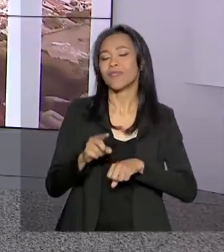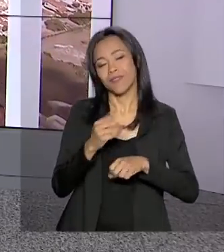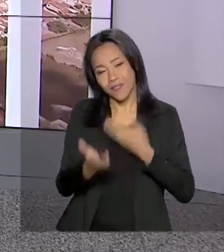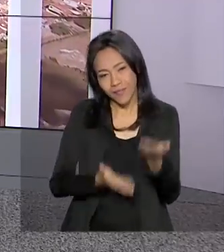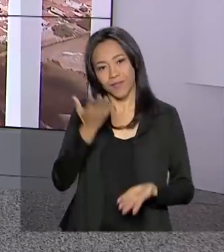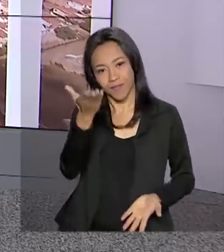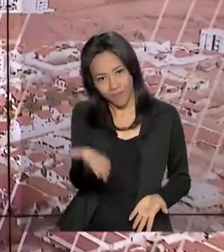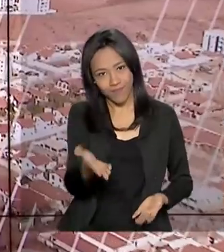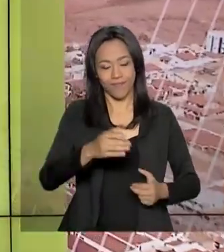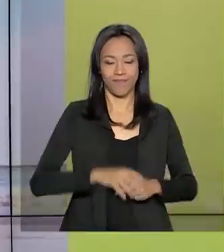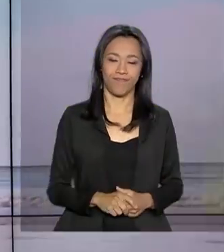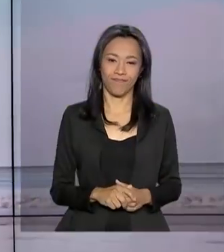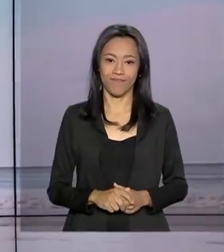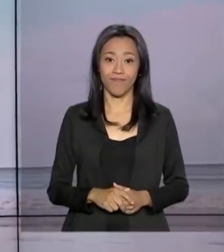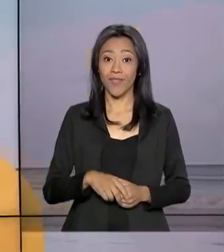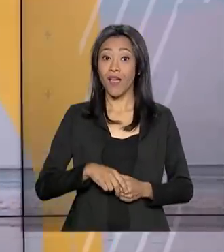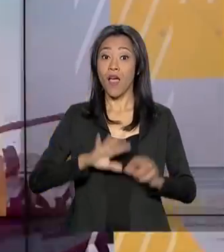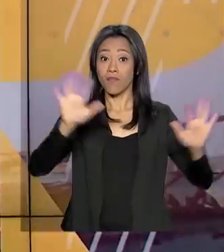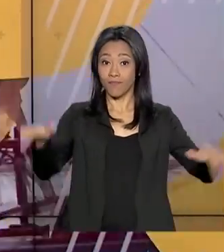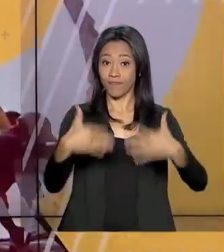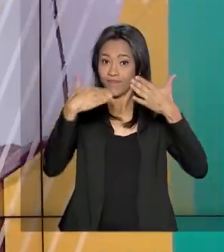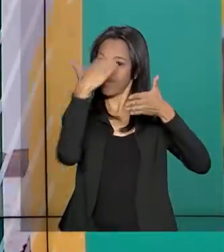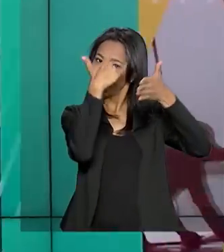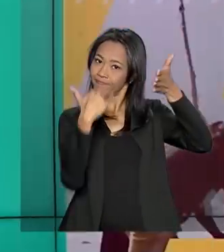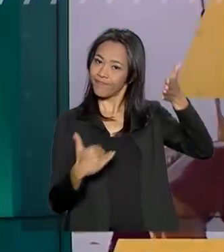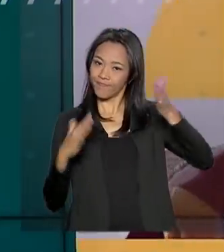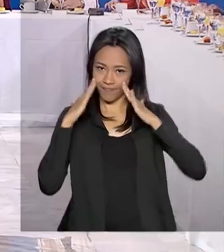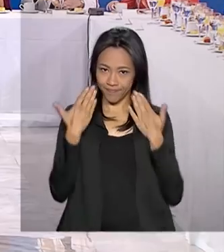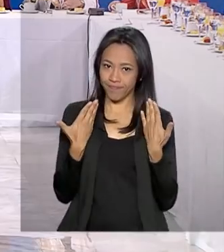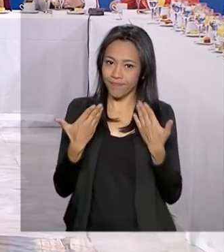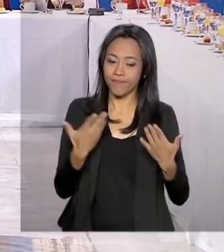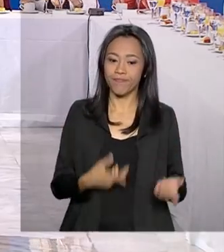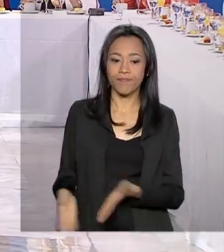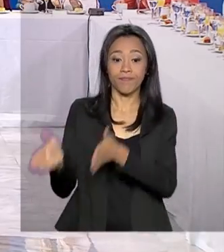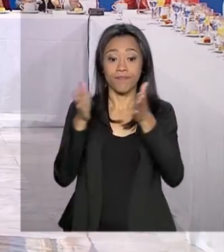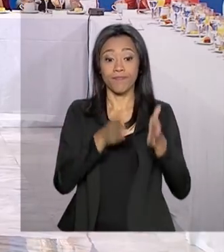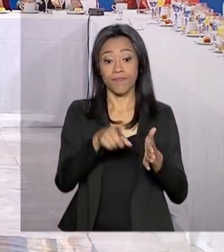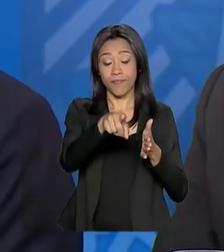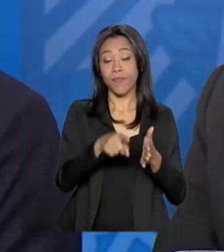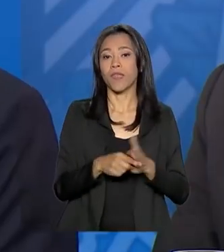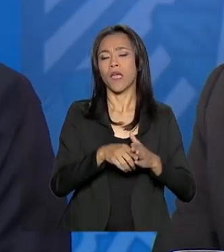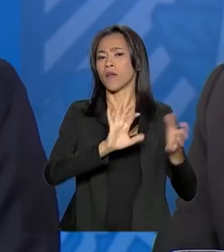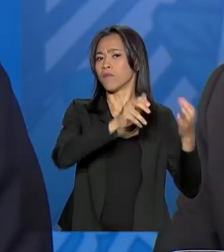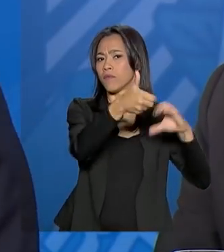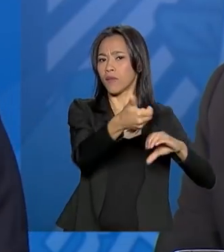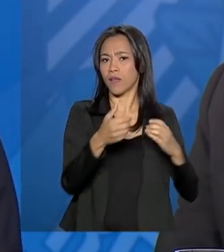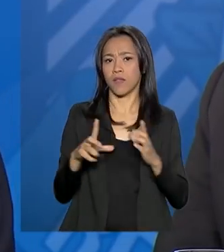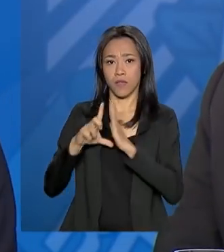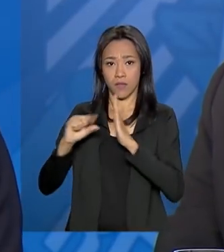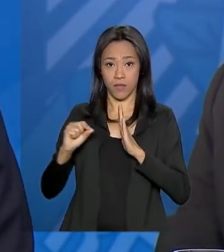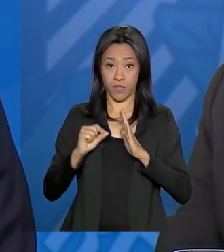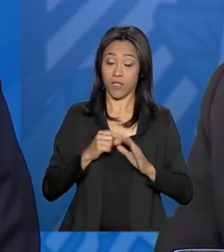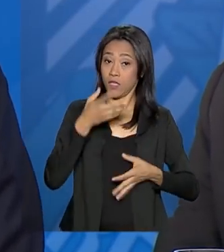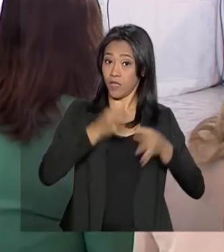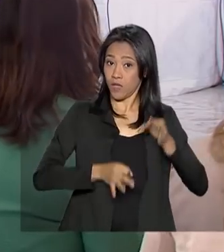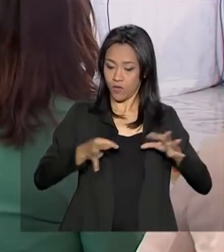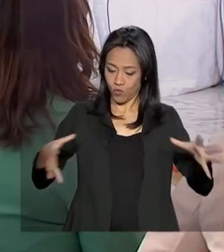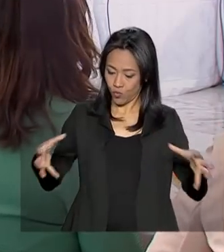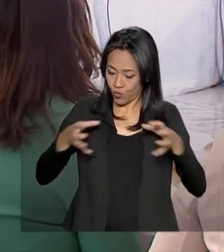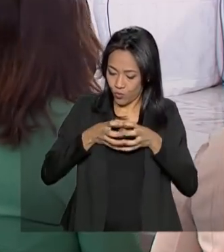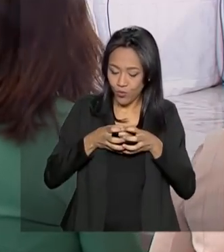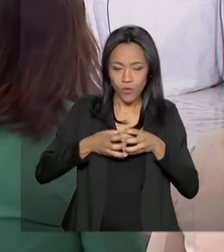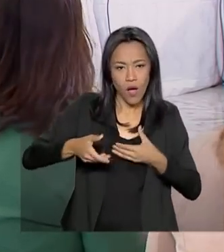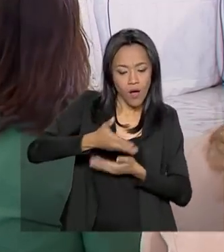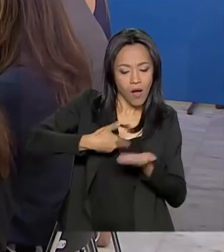serviço para você. Confira os destaques desta edição. A aproximação do Planalto com o Congresso e o Judiciário, em busca de melhorar o